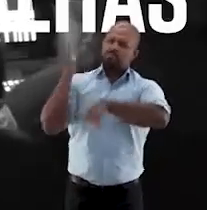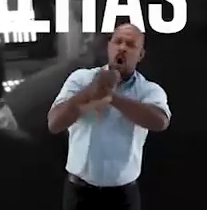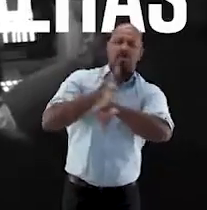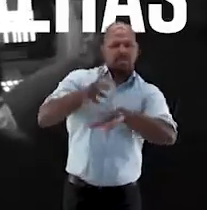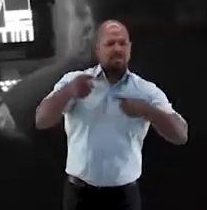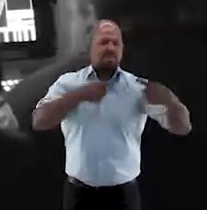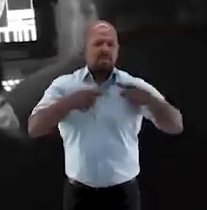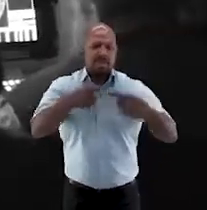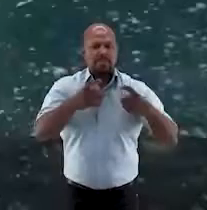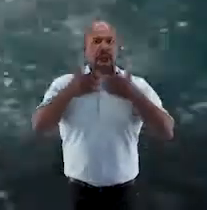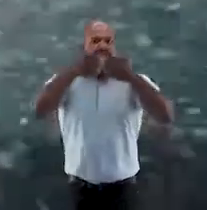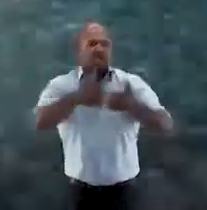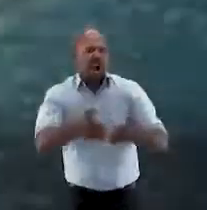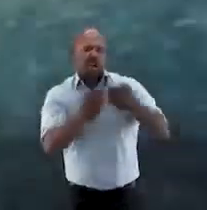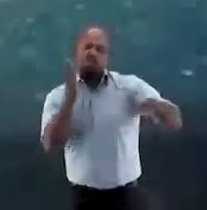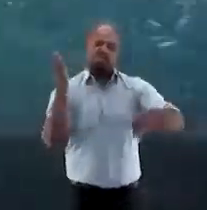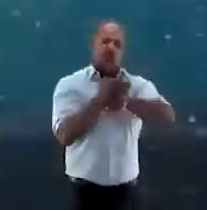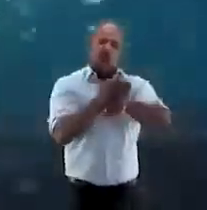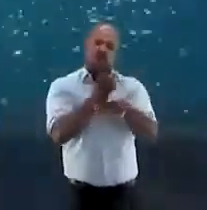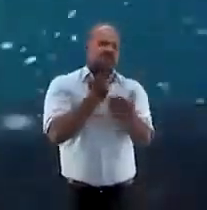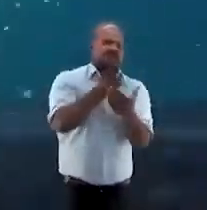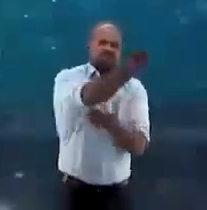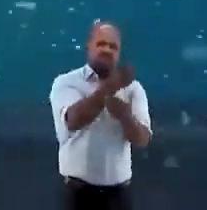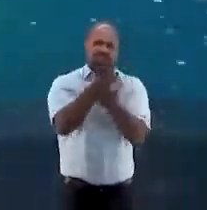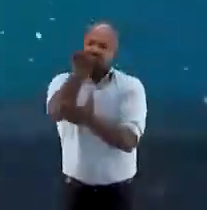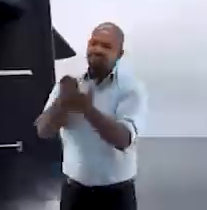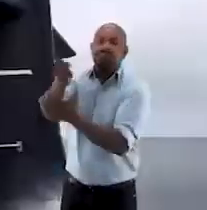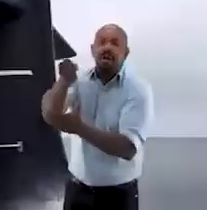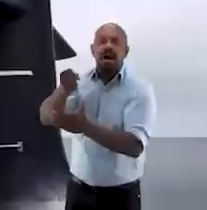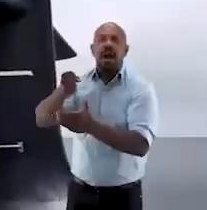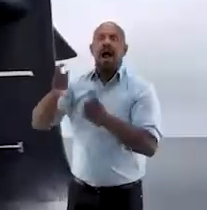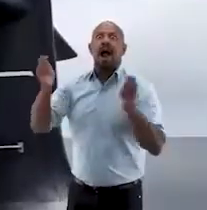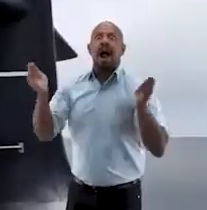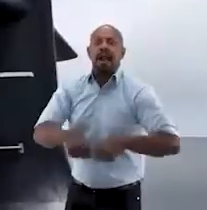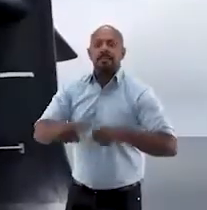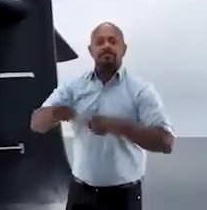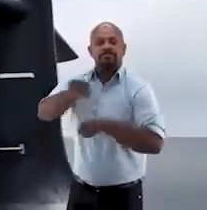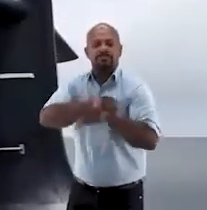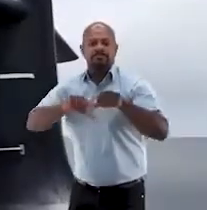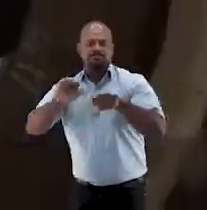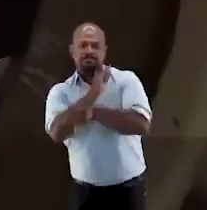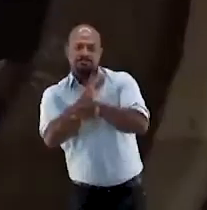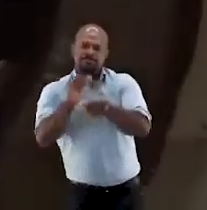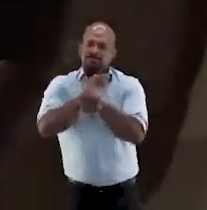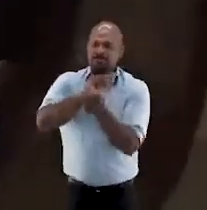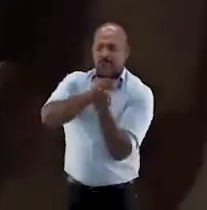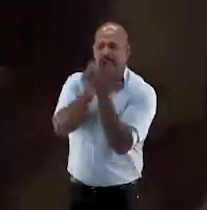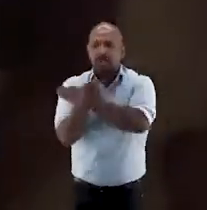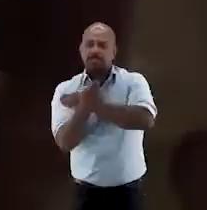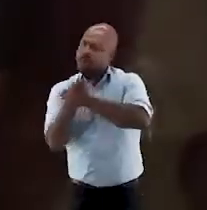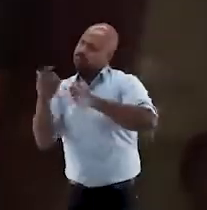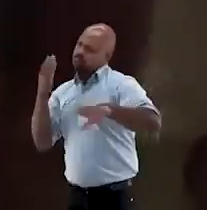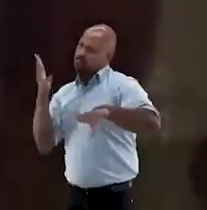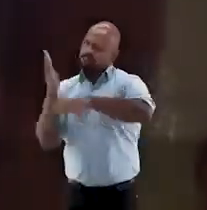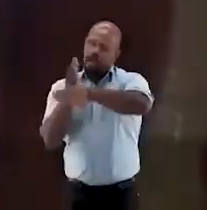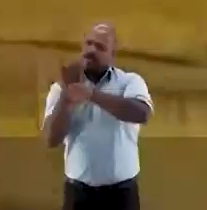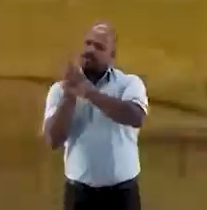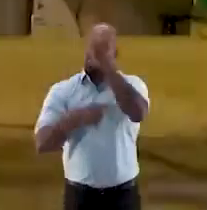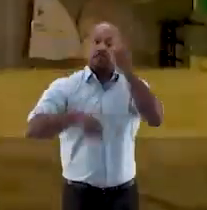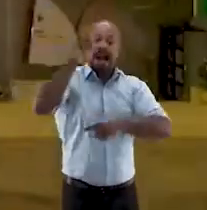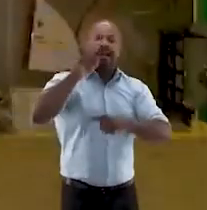obtidas nas batalhas navais. Na capacidade de se reinventar e se adaptar para vencer os